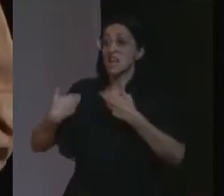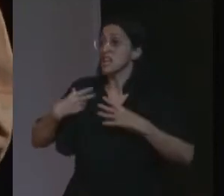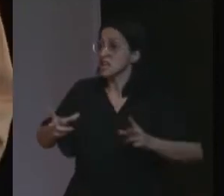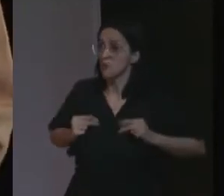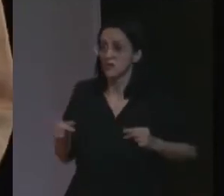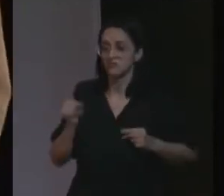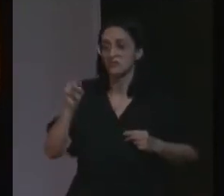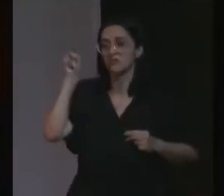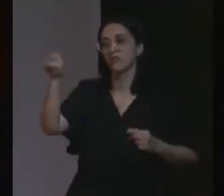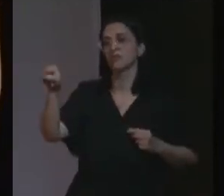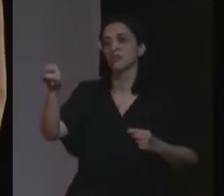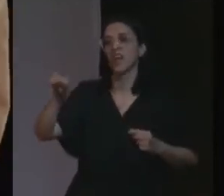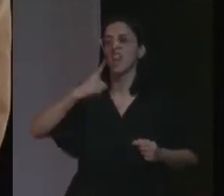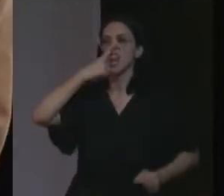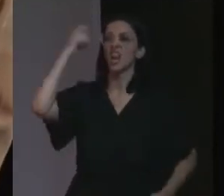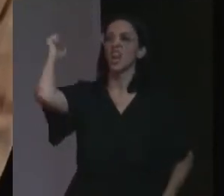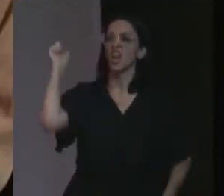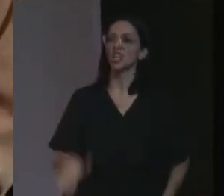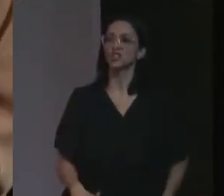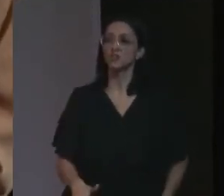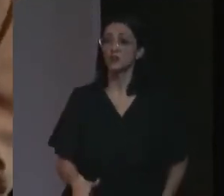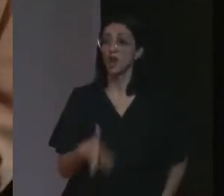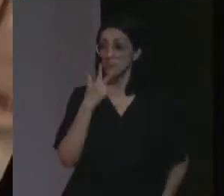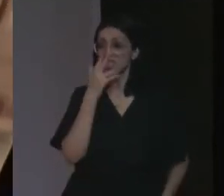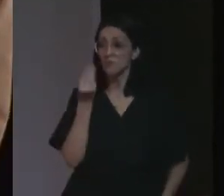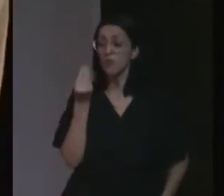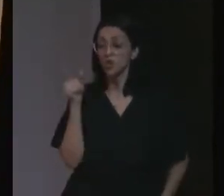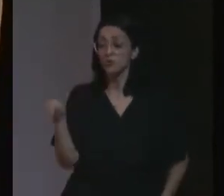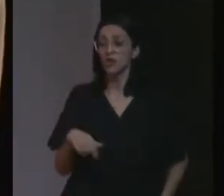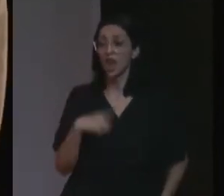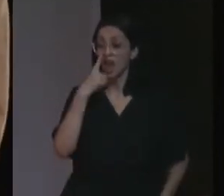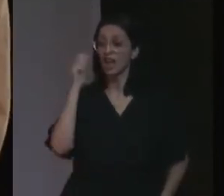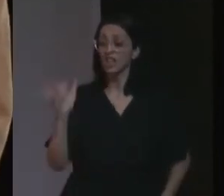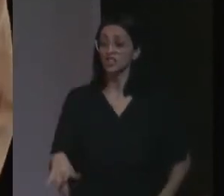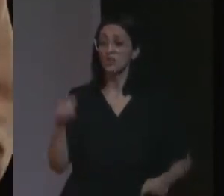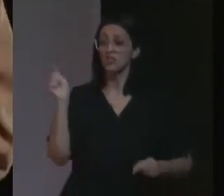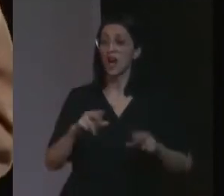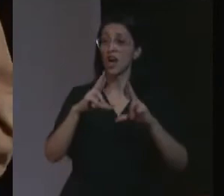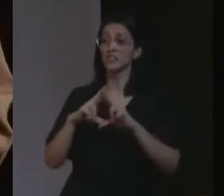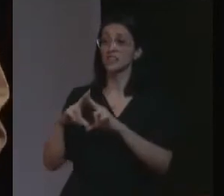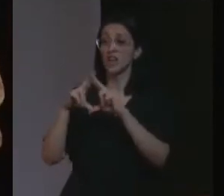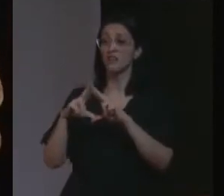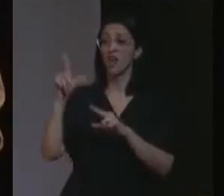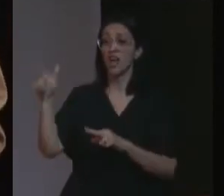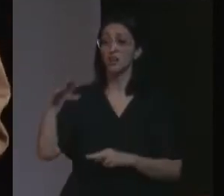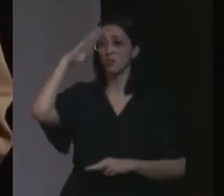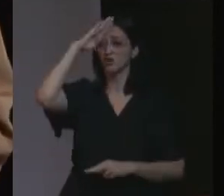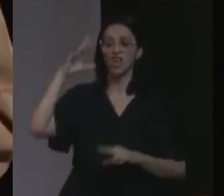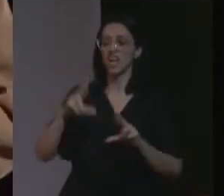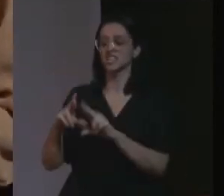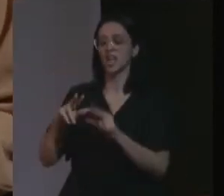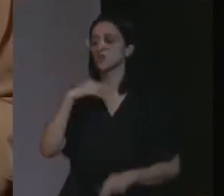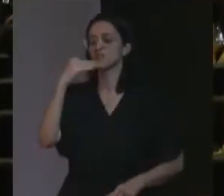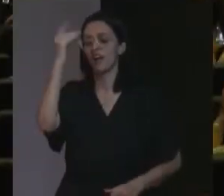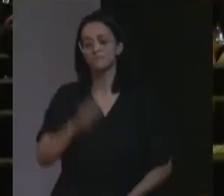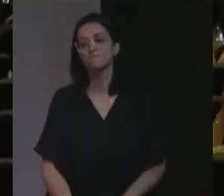ali. E, realmente, o lixo ainda é muito para ele, porque lixo pode ser reciclável. No caso do Bolsonaro, nem isso.